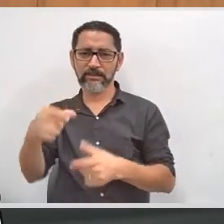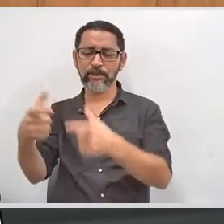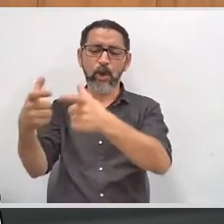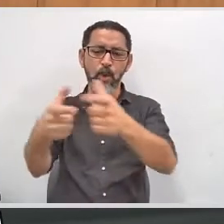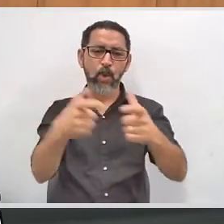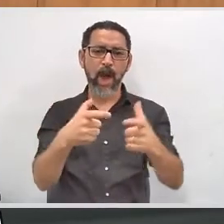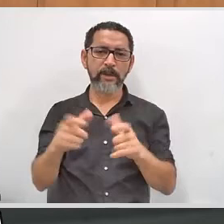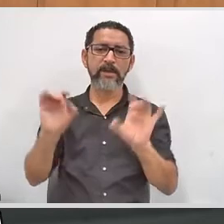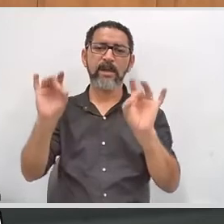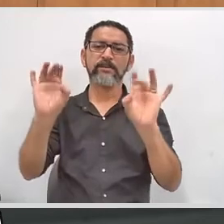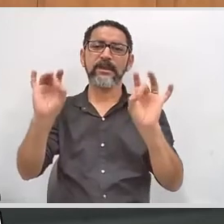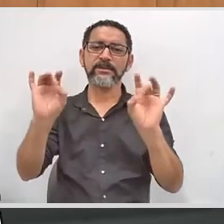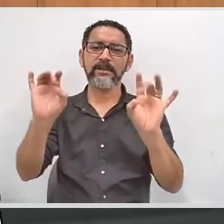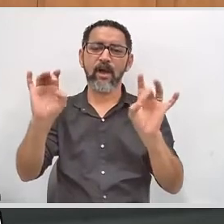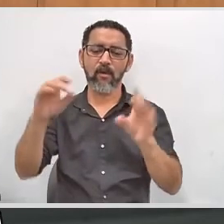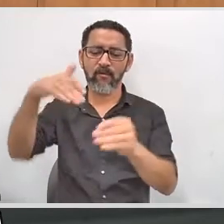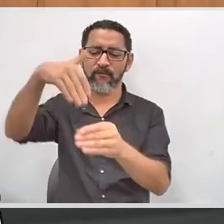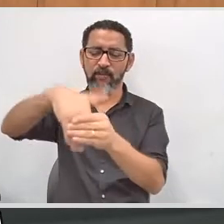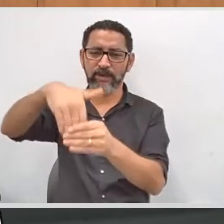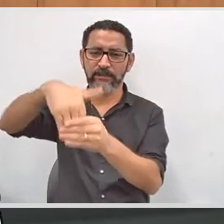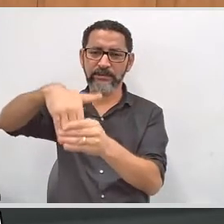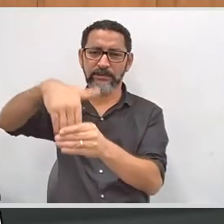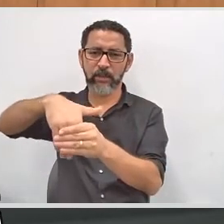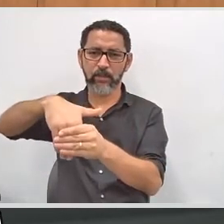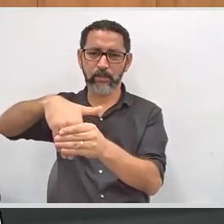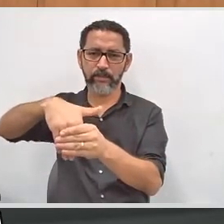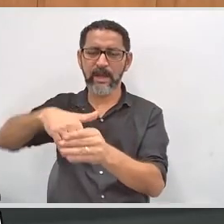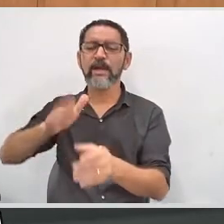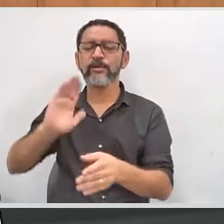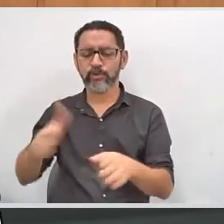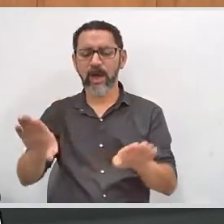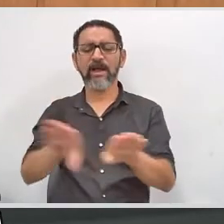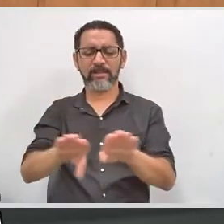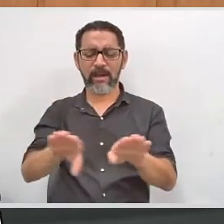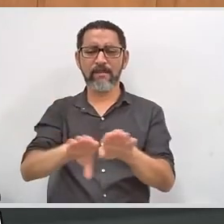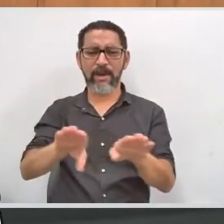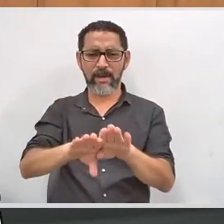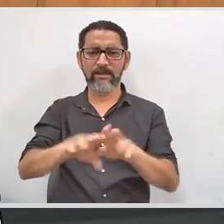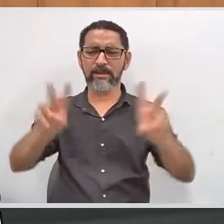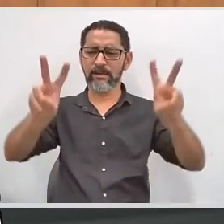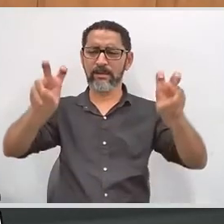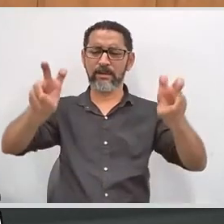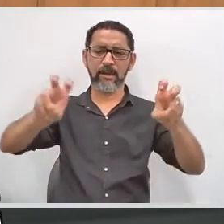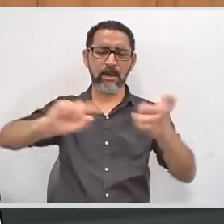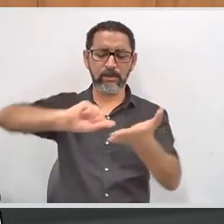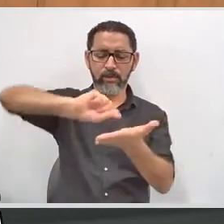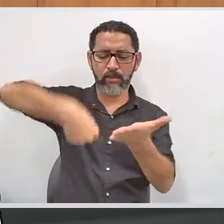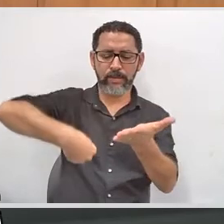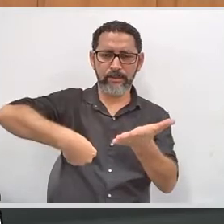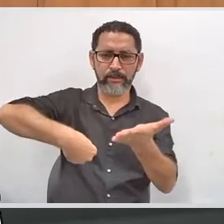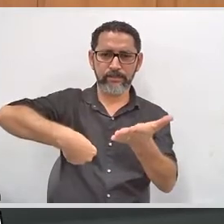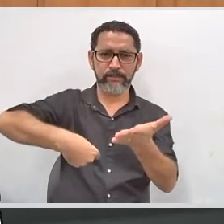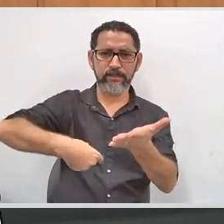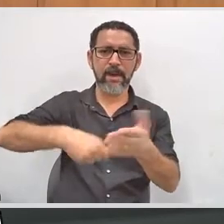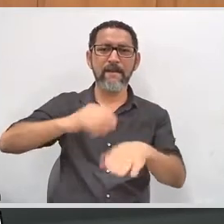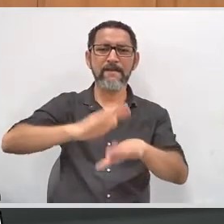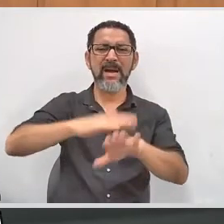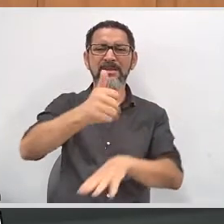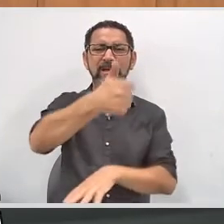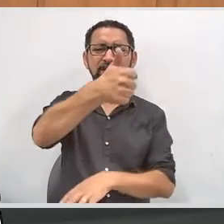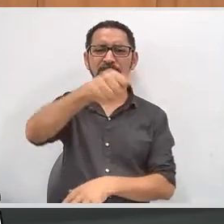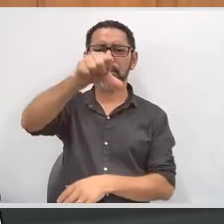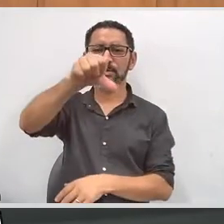recentemente, fizemos termos de cooperação com os municípios. Foram mais de 190